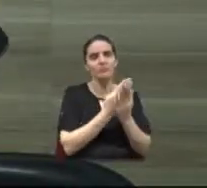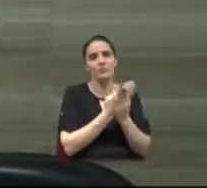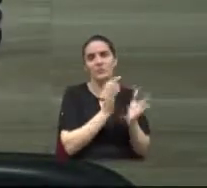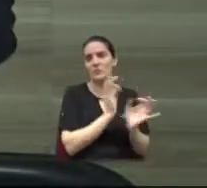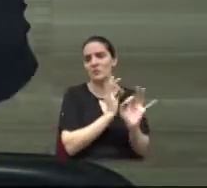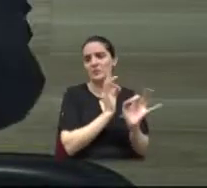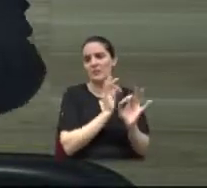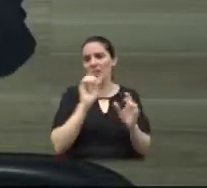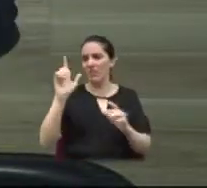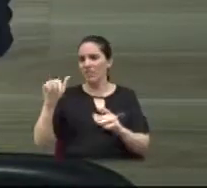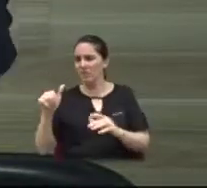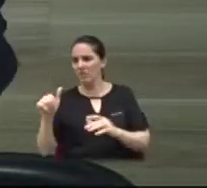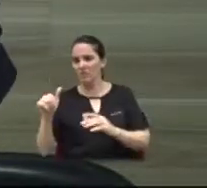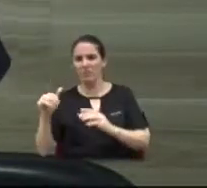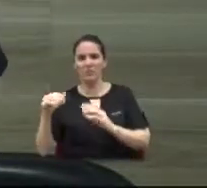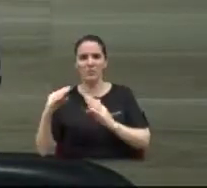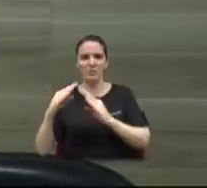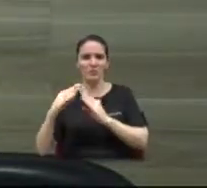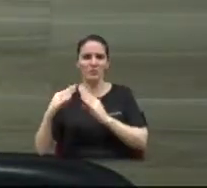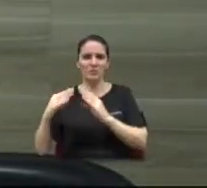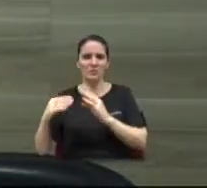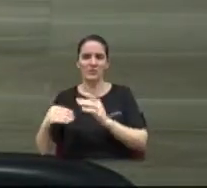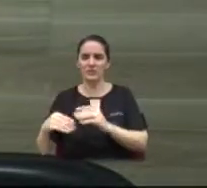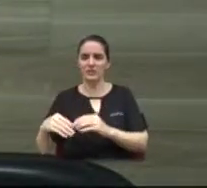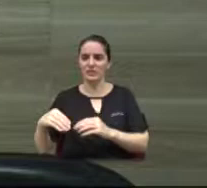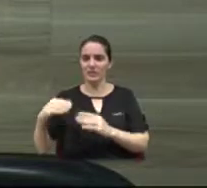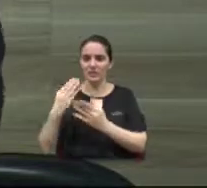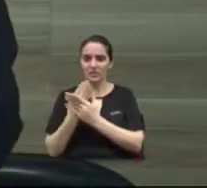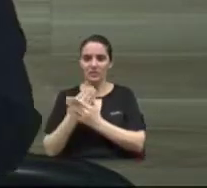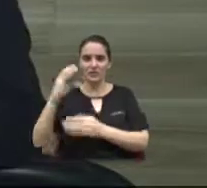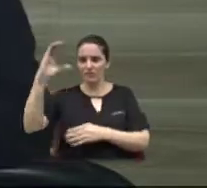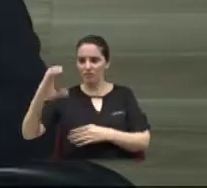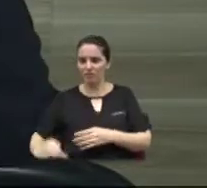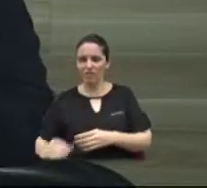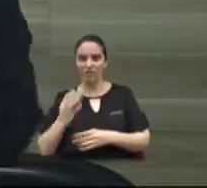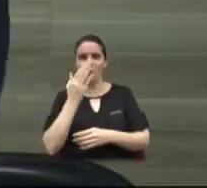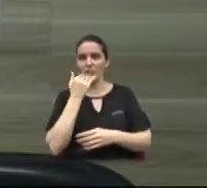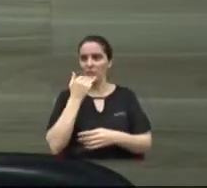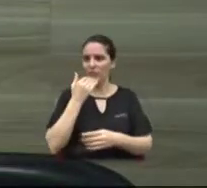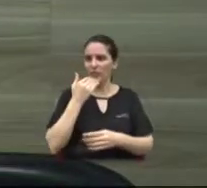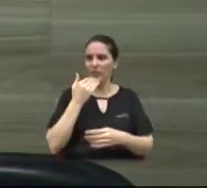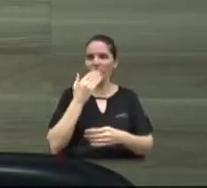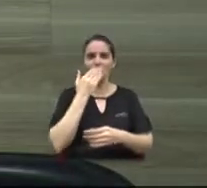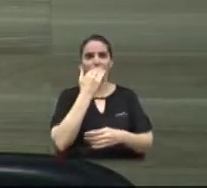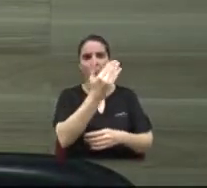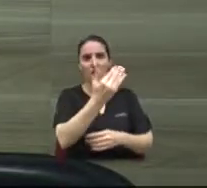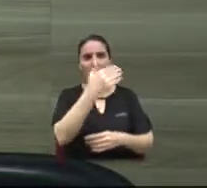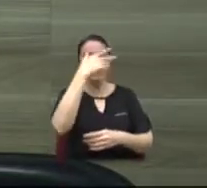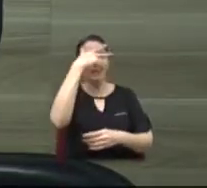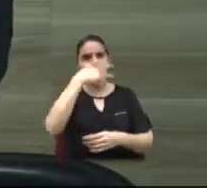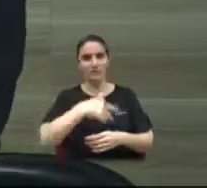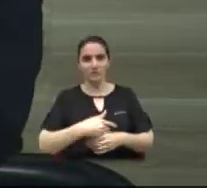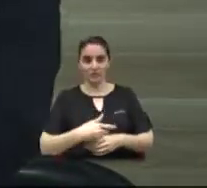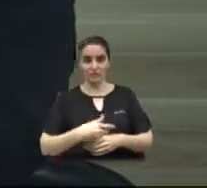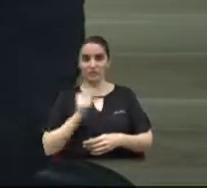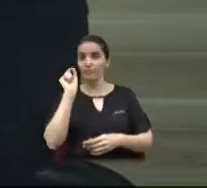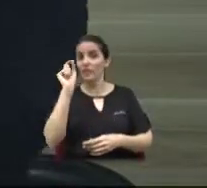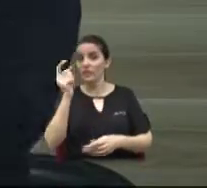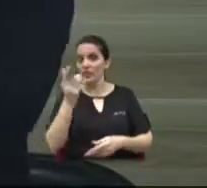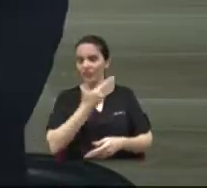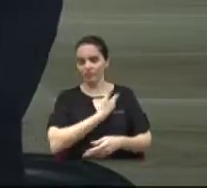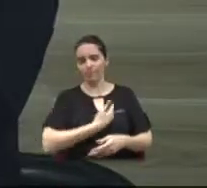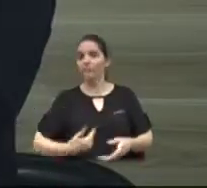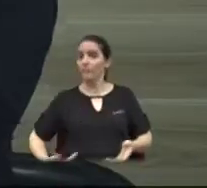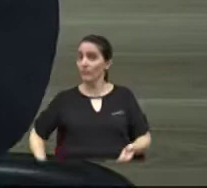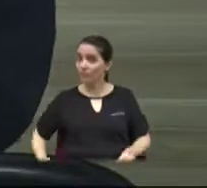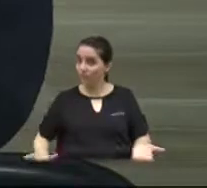Creche, parto, roupa, leite, comida, ótimo, mas com crescimento desorganizado